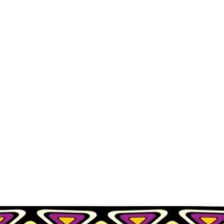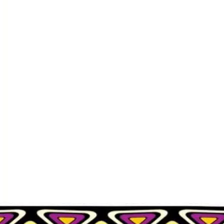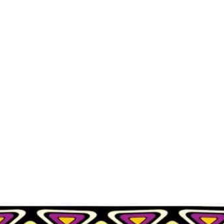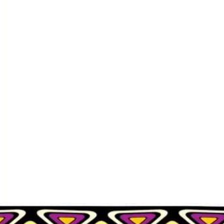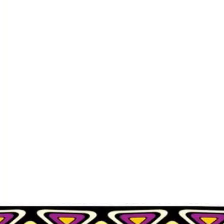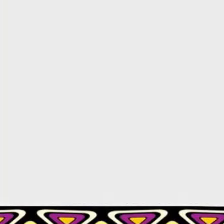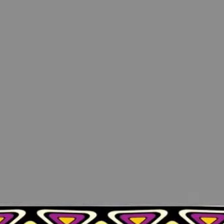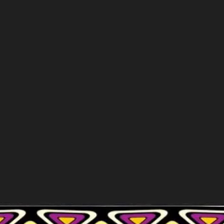vacina Não tem